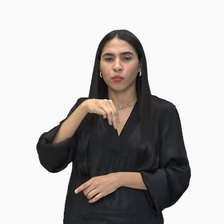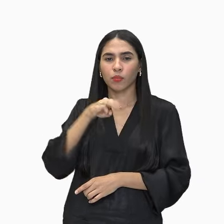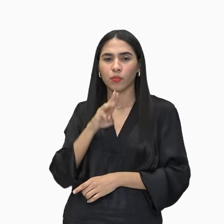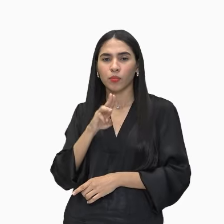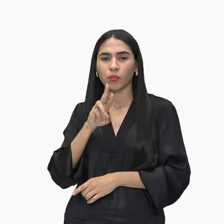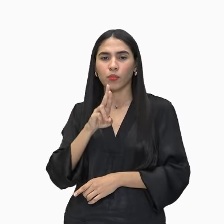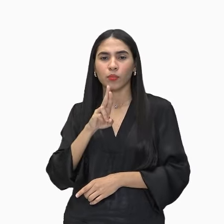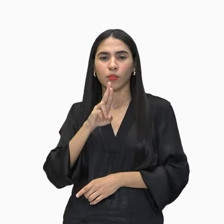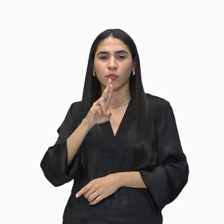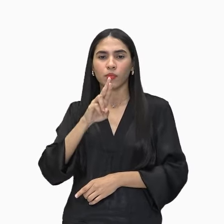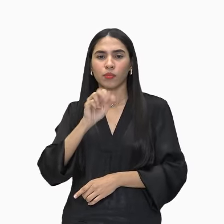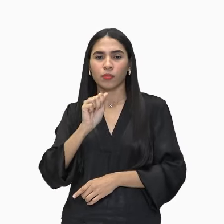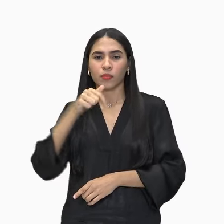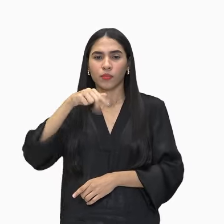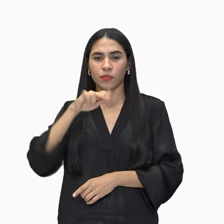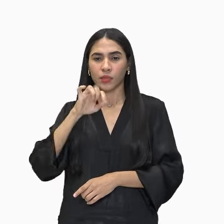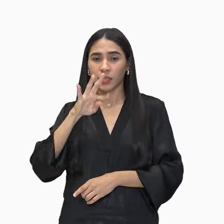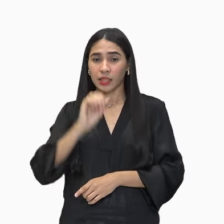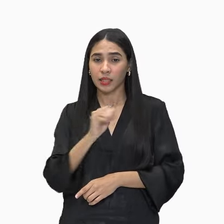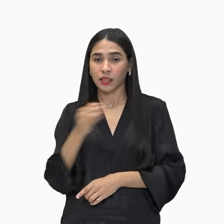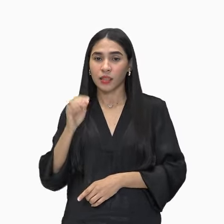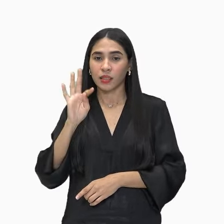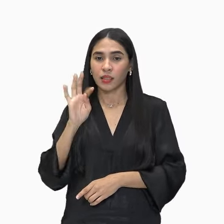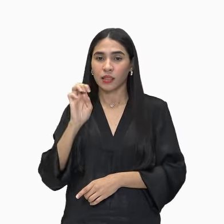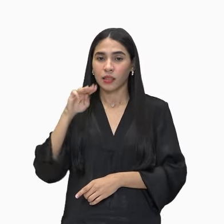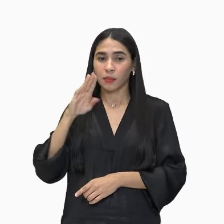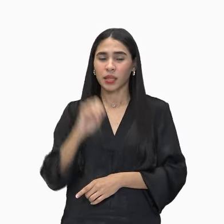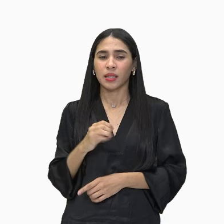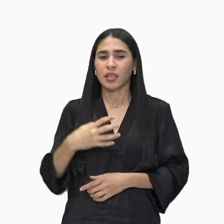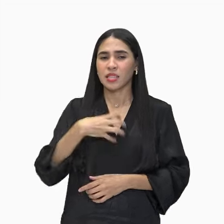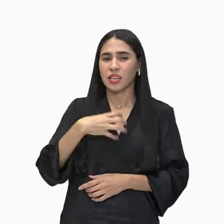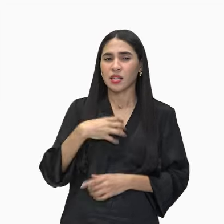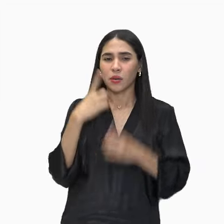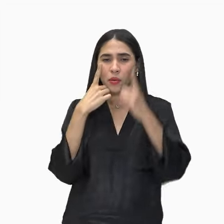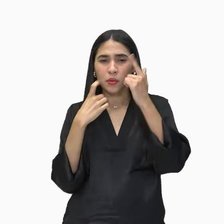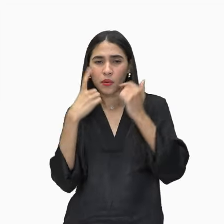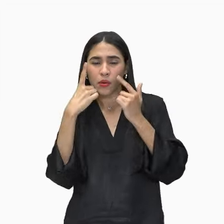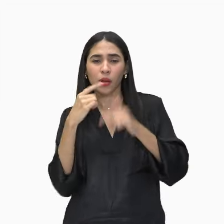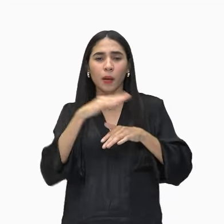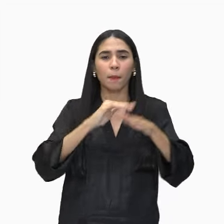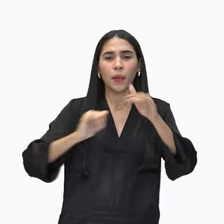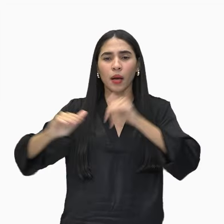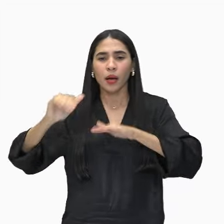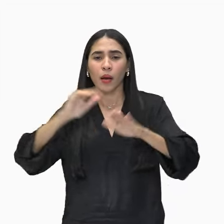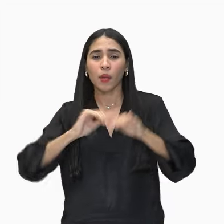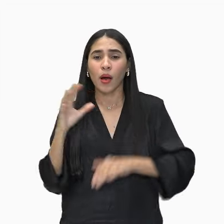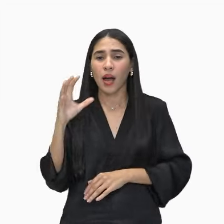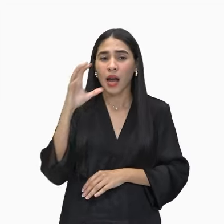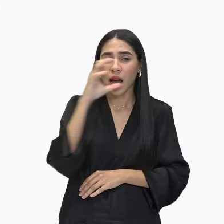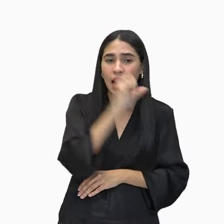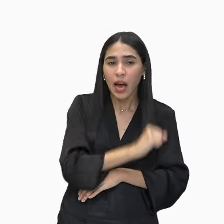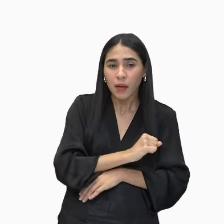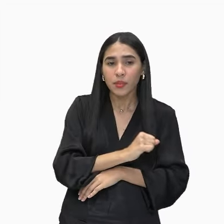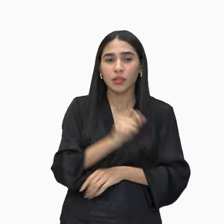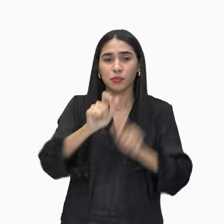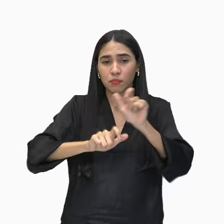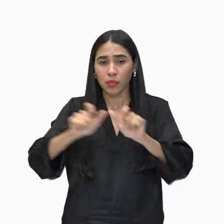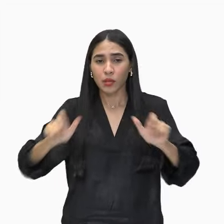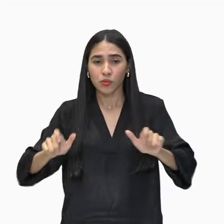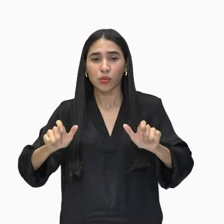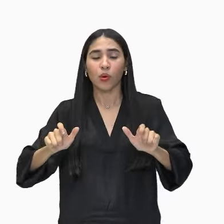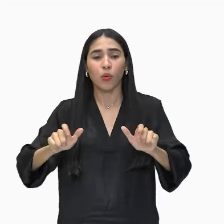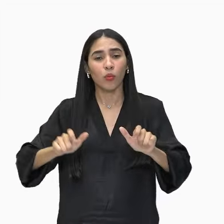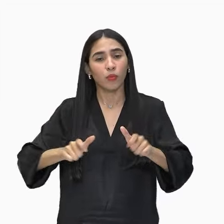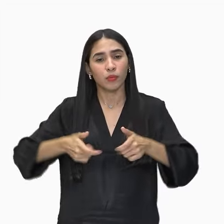tembetá. Sentiu que ia chorar. Chamou depressa os manos, se despediu das ikamiabas e